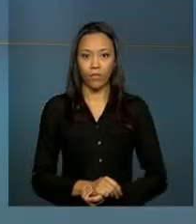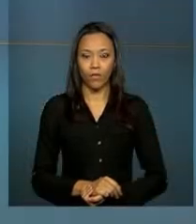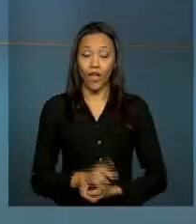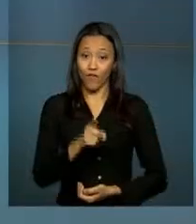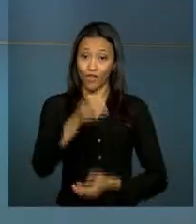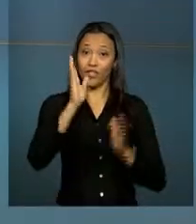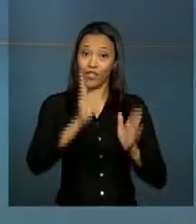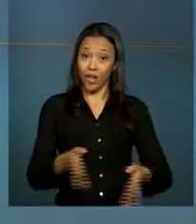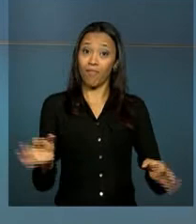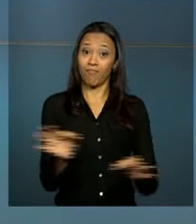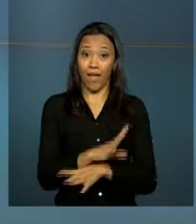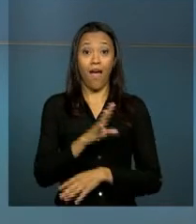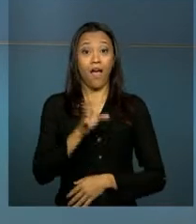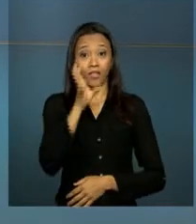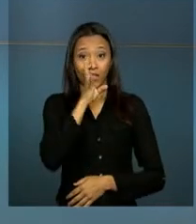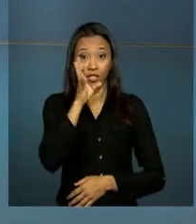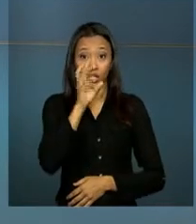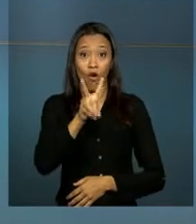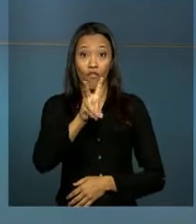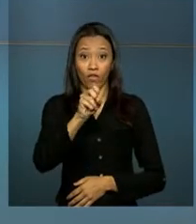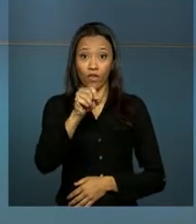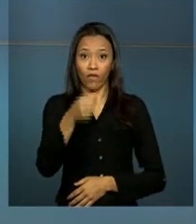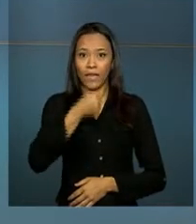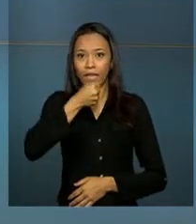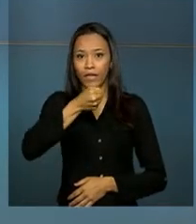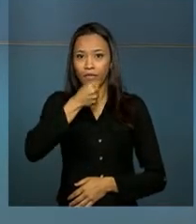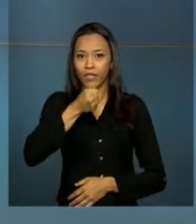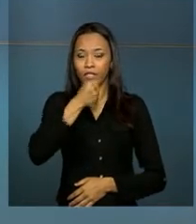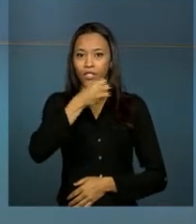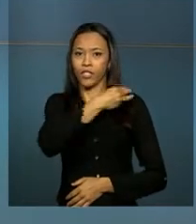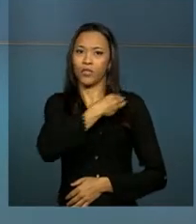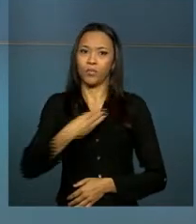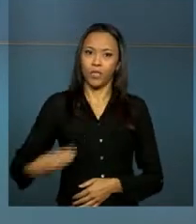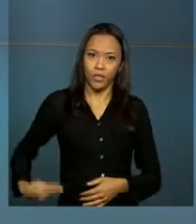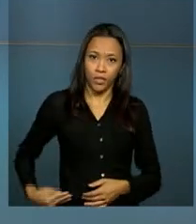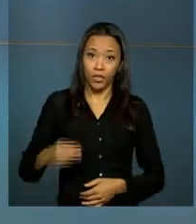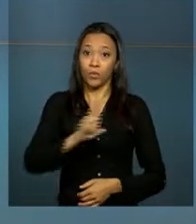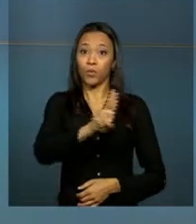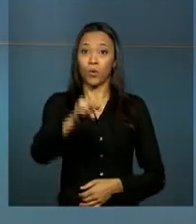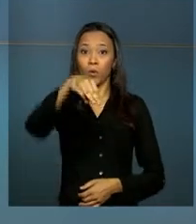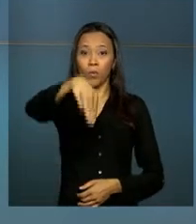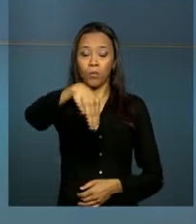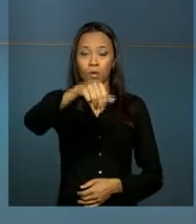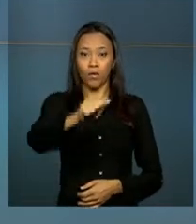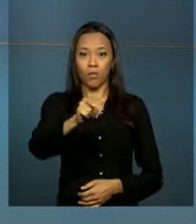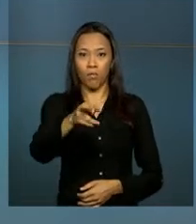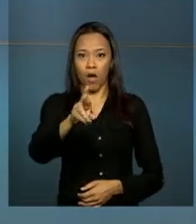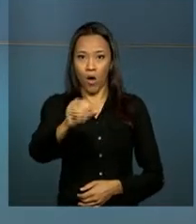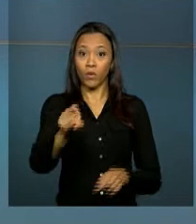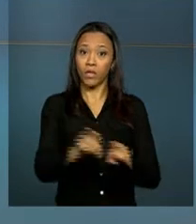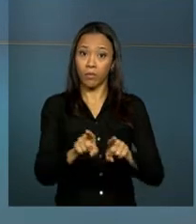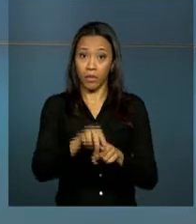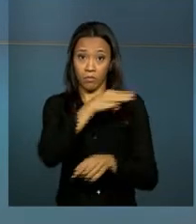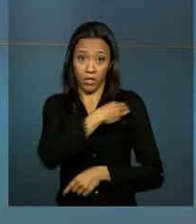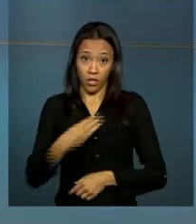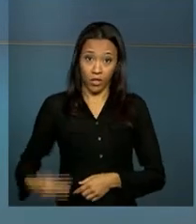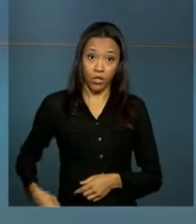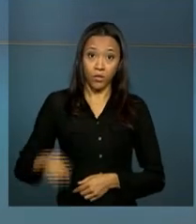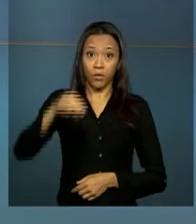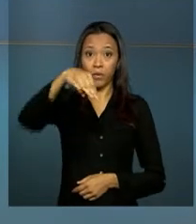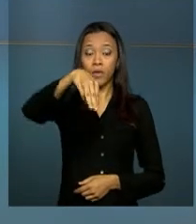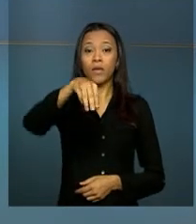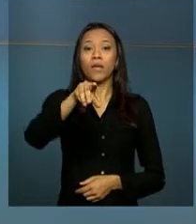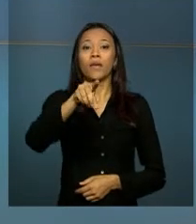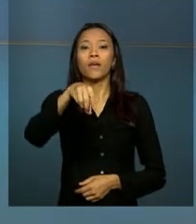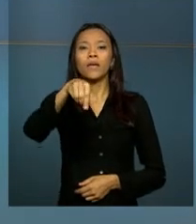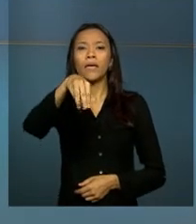Você assistiu ao vivo a entrevista coletiva do ministro de Relações Exteriores, Mauro Vieira, do ministro do Desenvolvimento, Indústria e